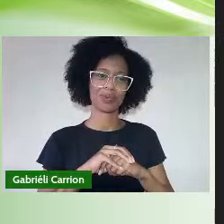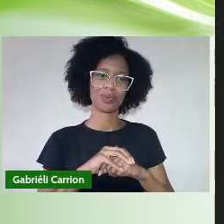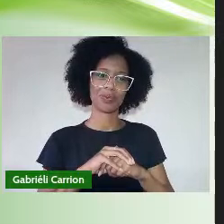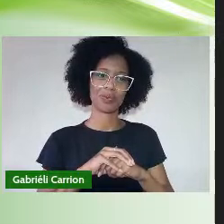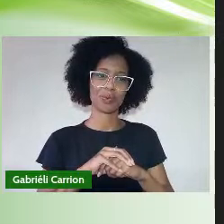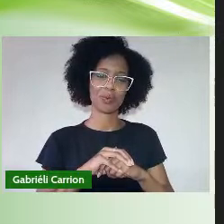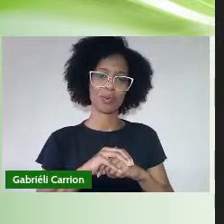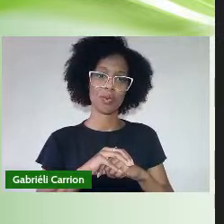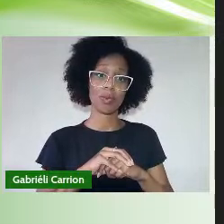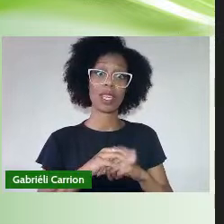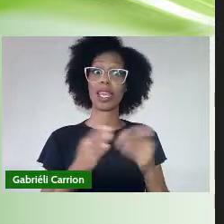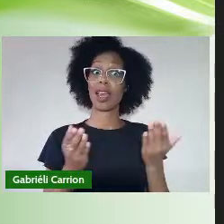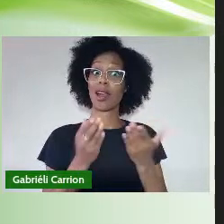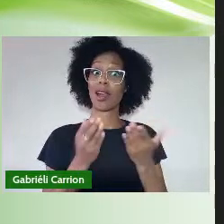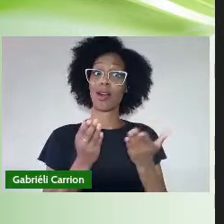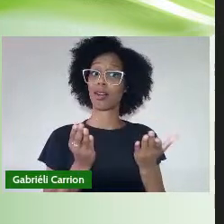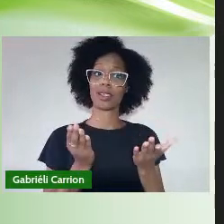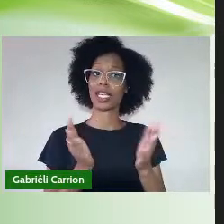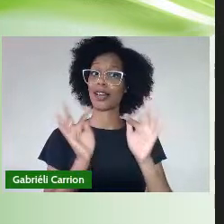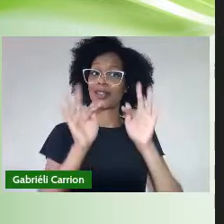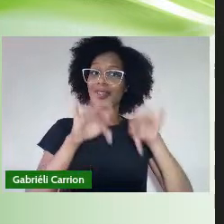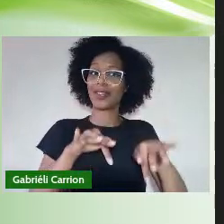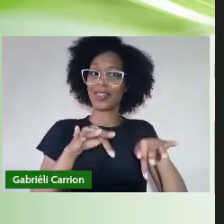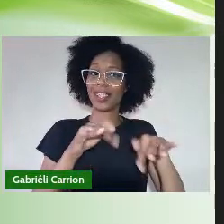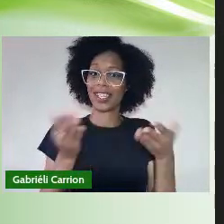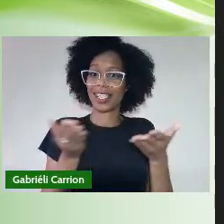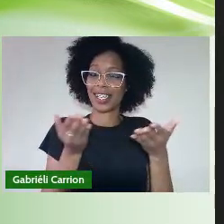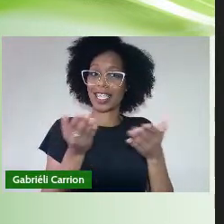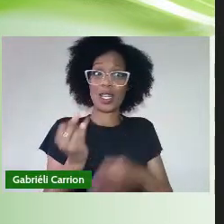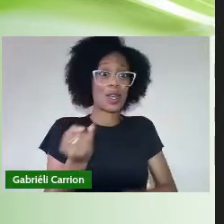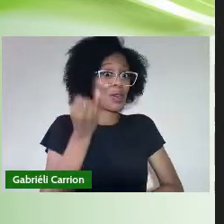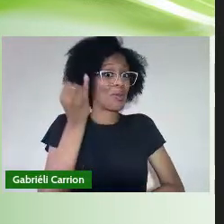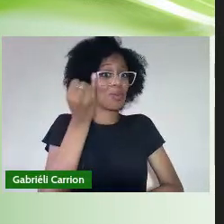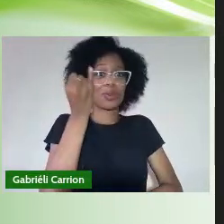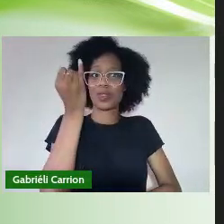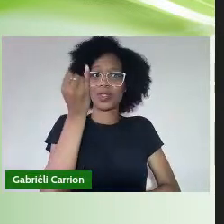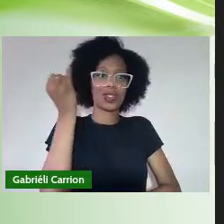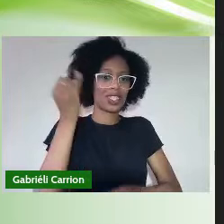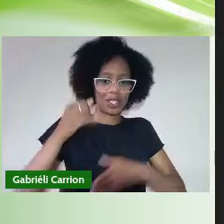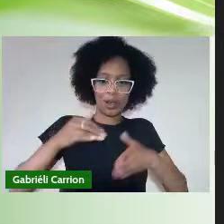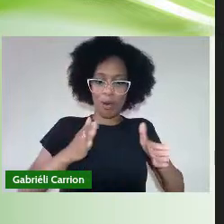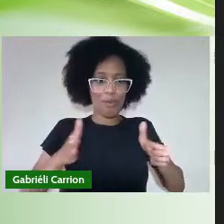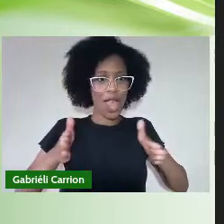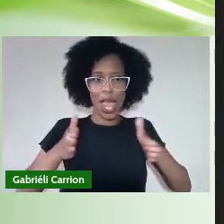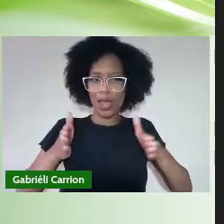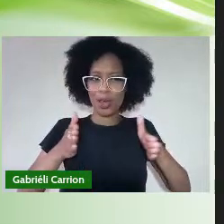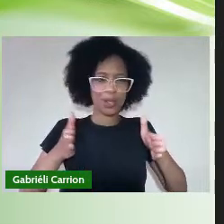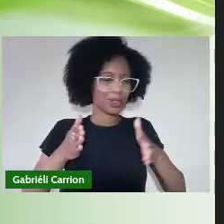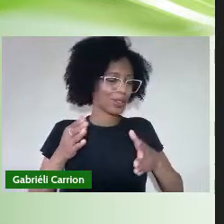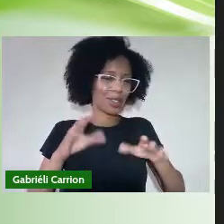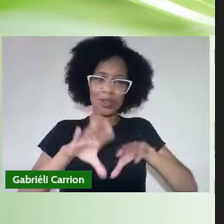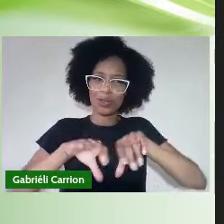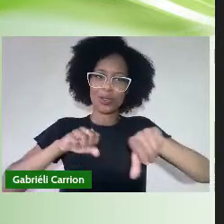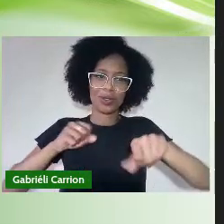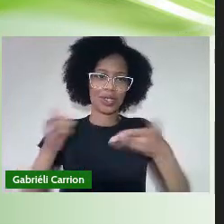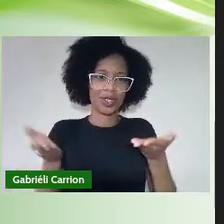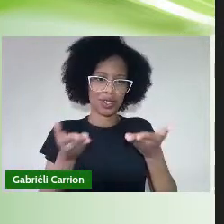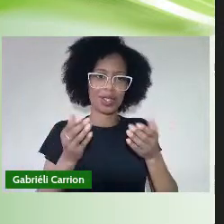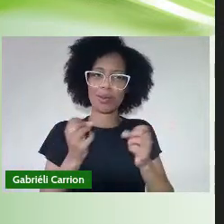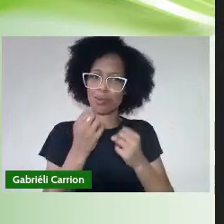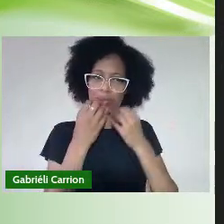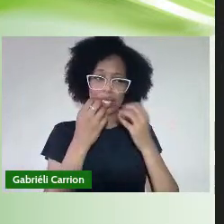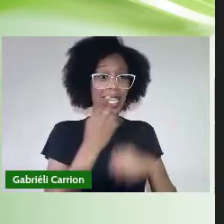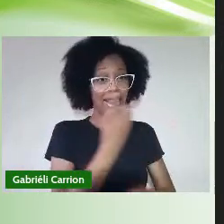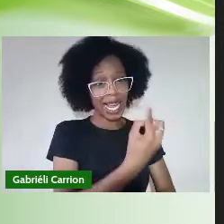Finalização de uma das mais importantes fases De nossa formação Ou da formação de cada um Ou